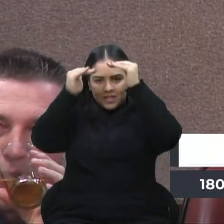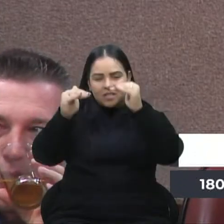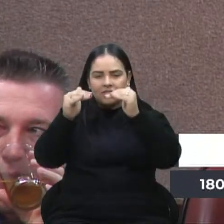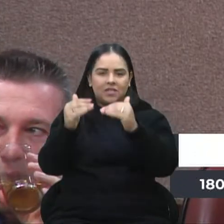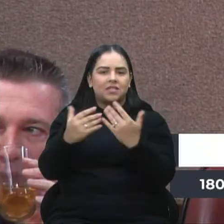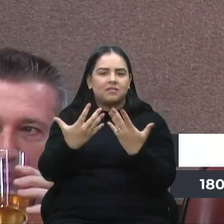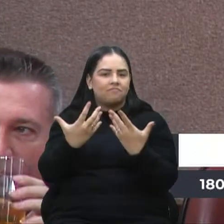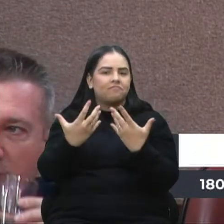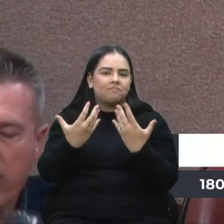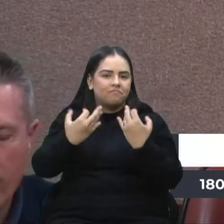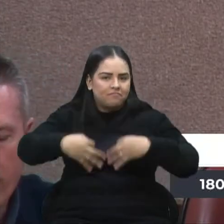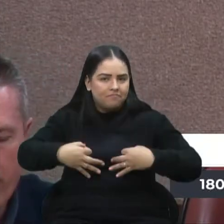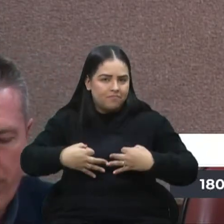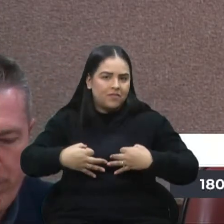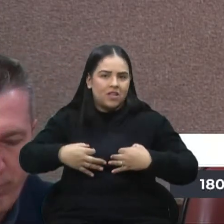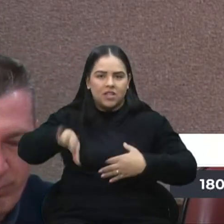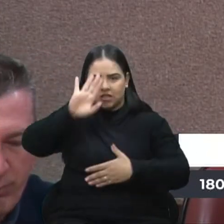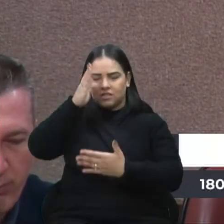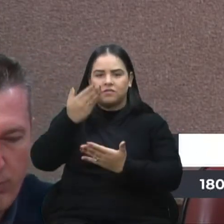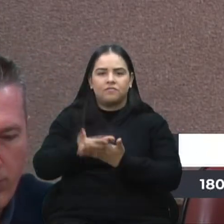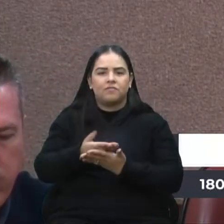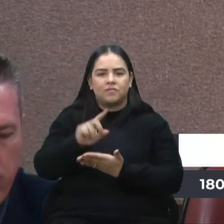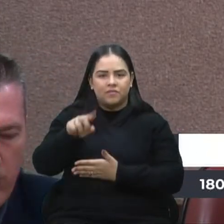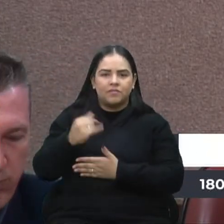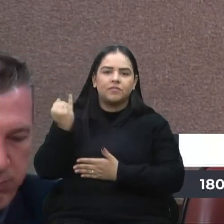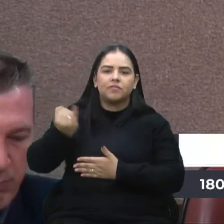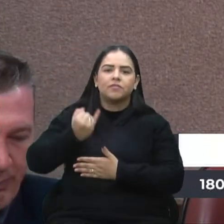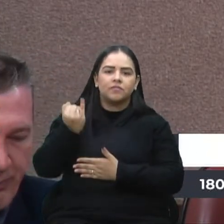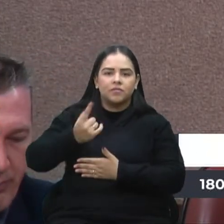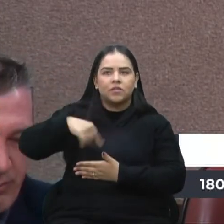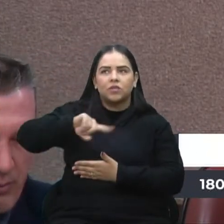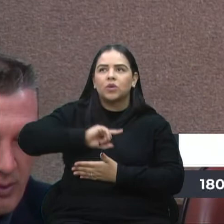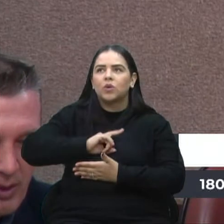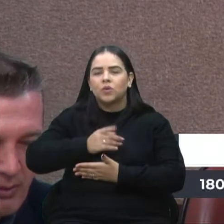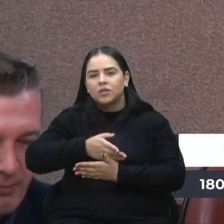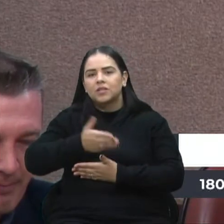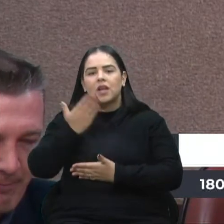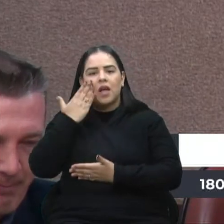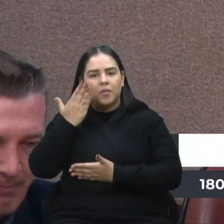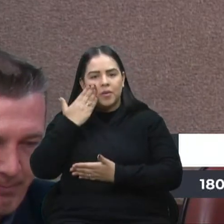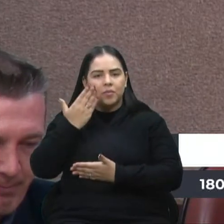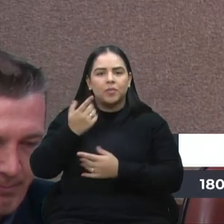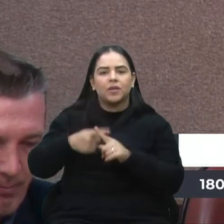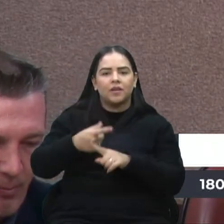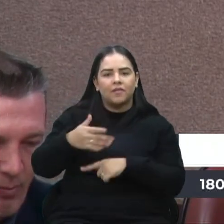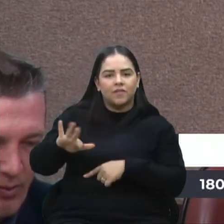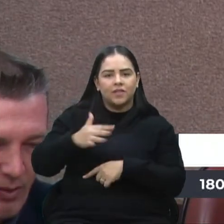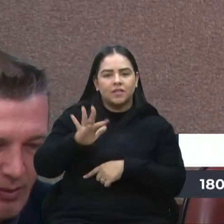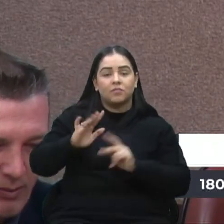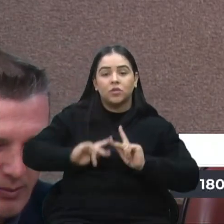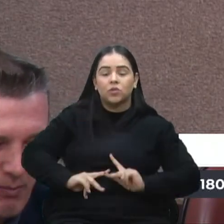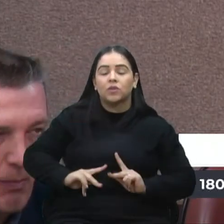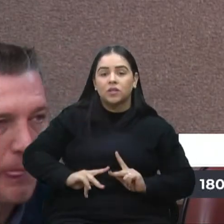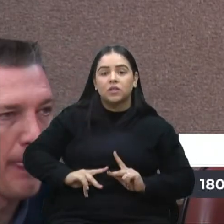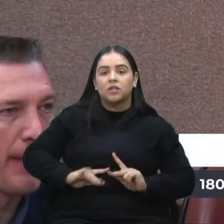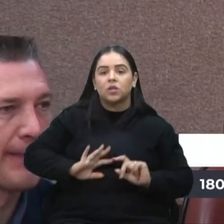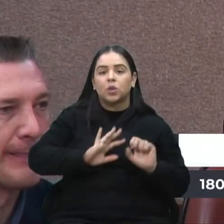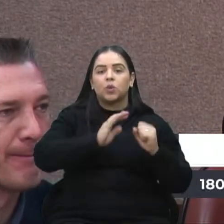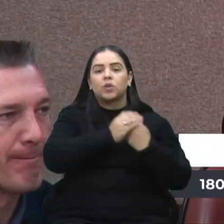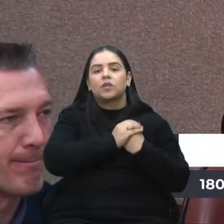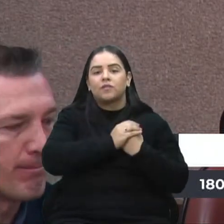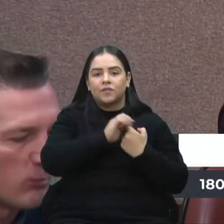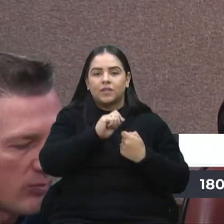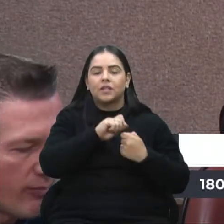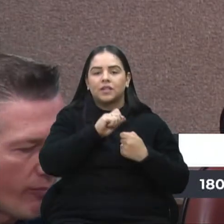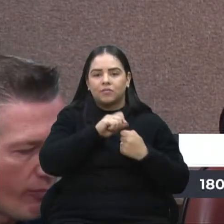acho que o mérito comunitário é muito importante, que a gente reconheça também, muitas vezes, o que pessoas anônimas fazem por